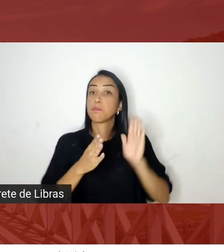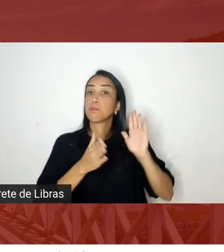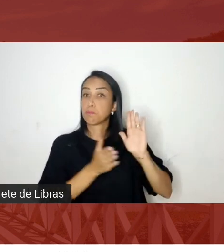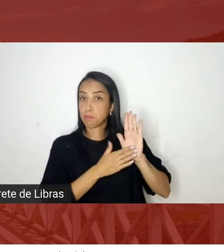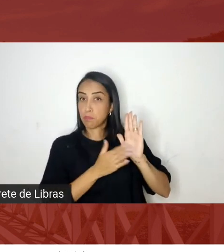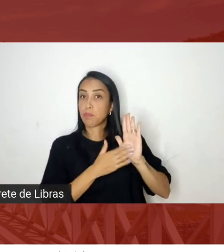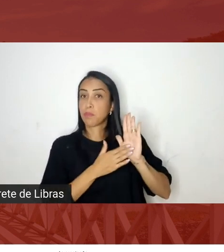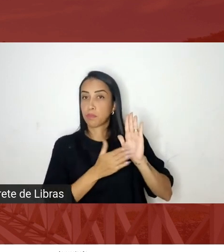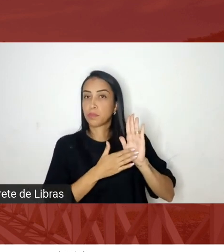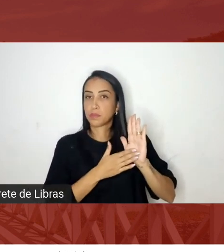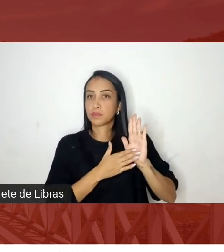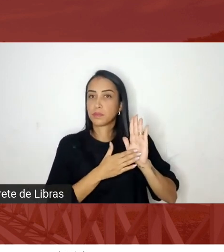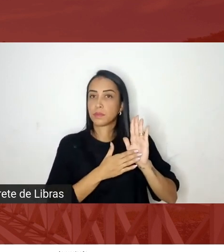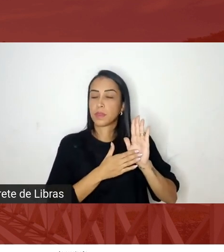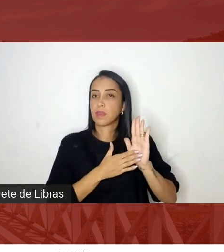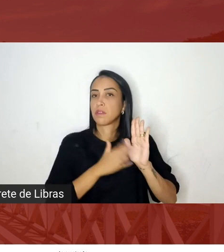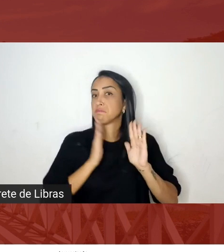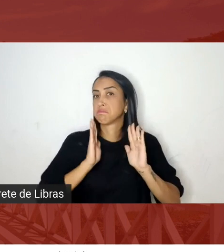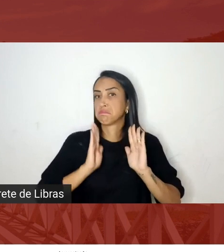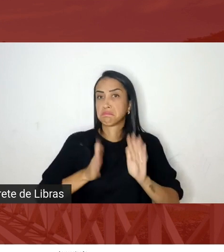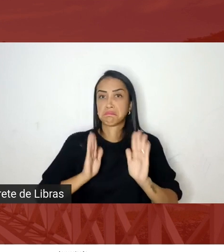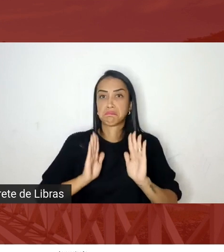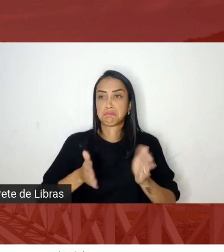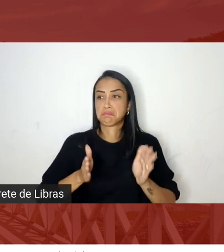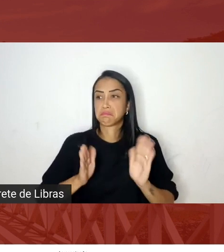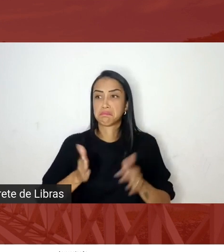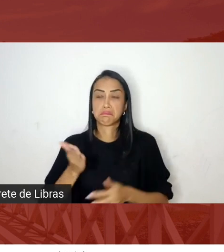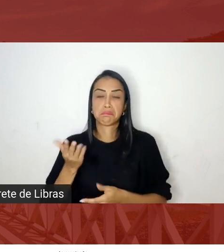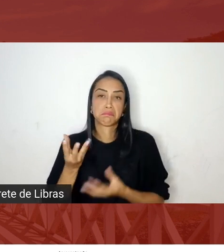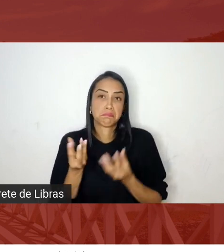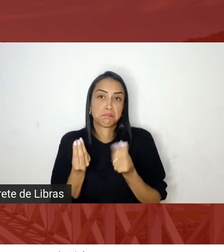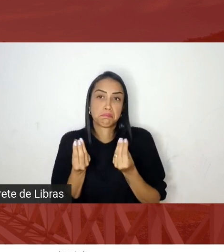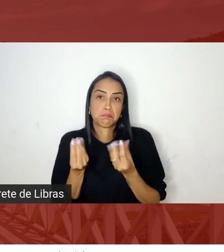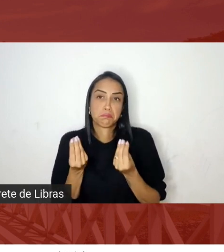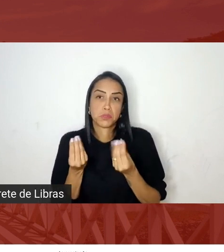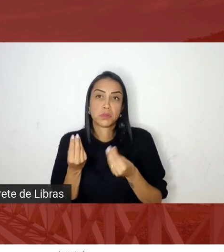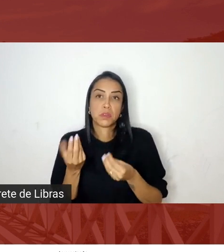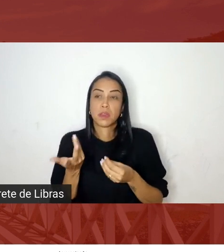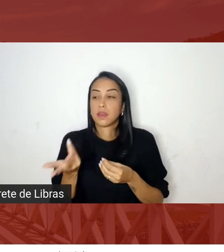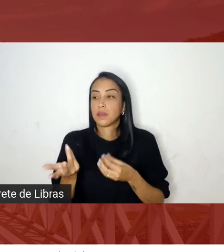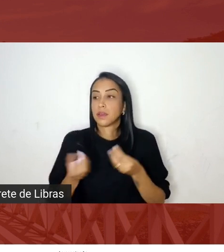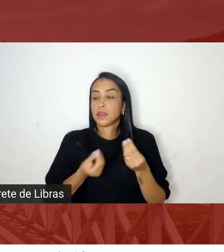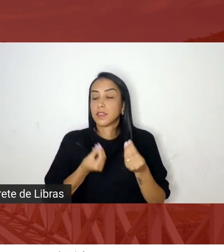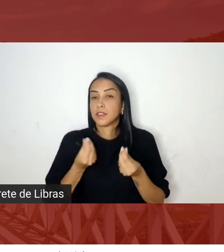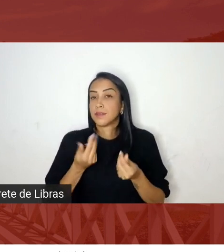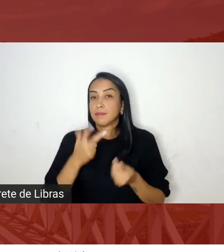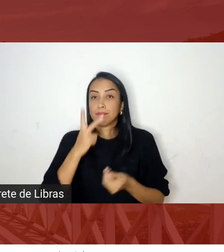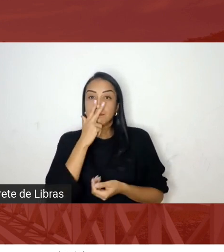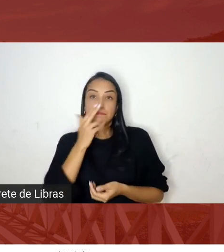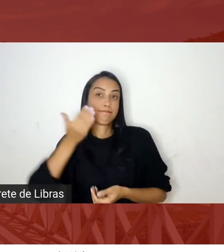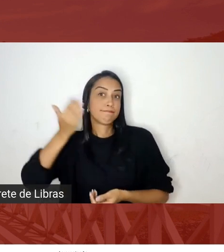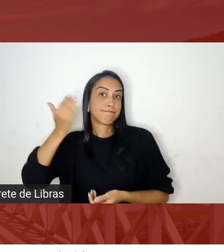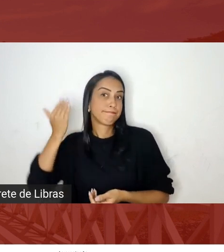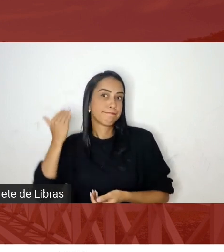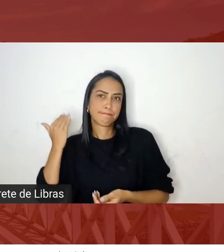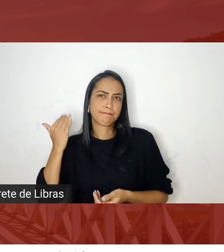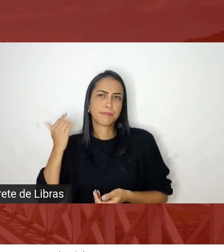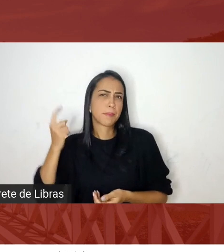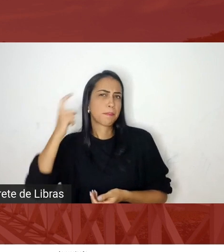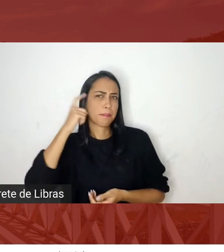demasiadamente vertical que pensa o o poder